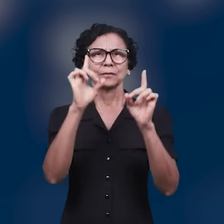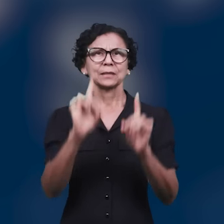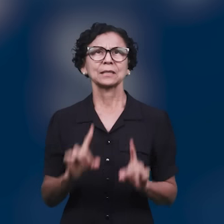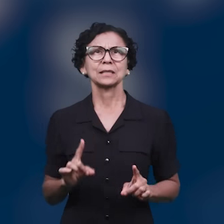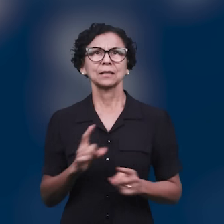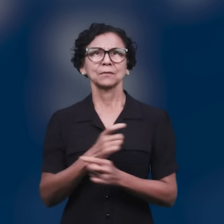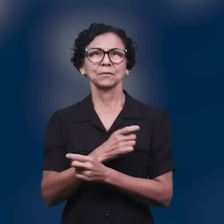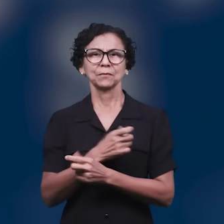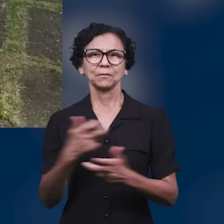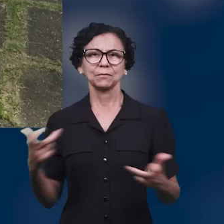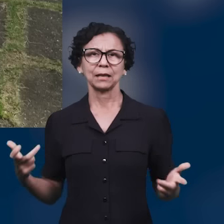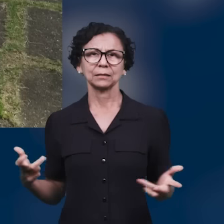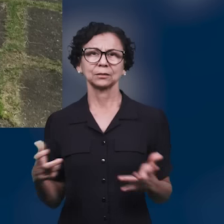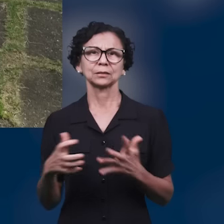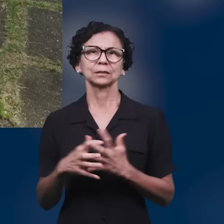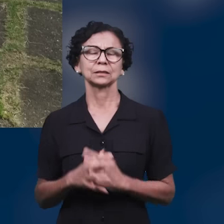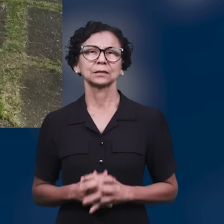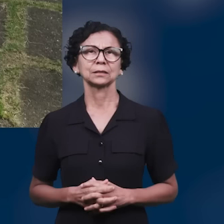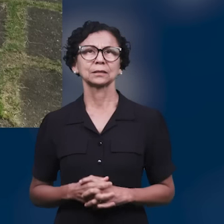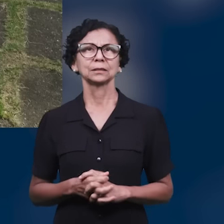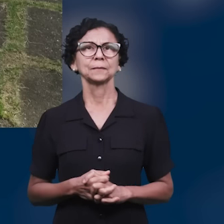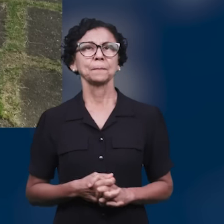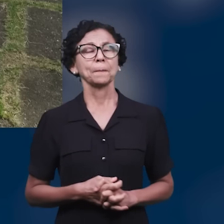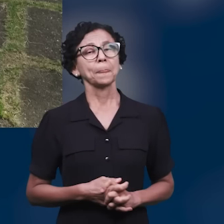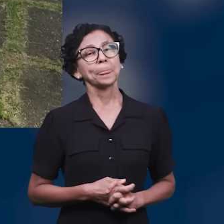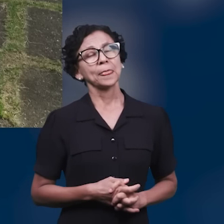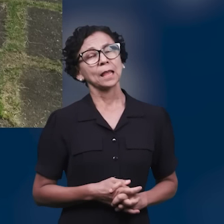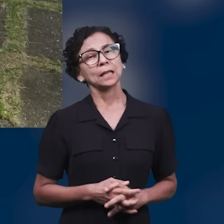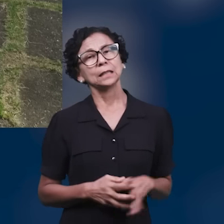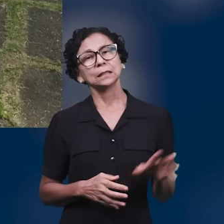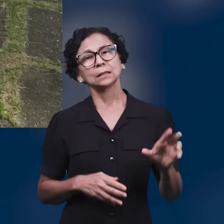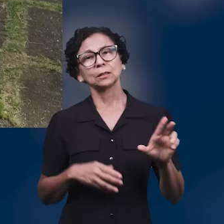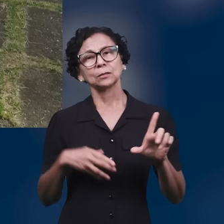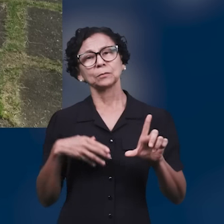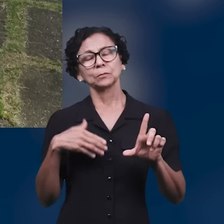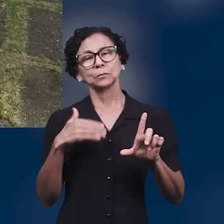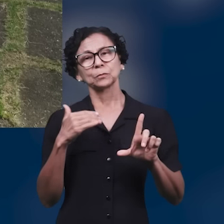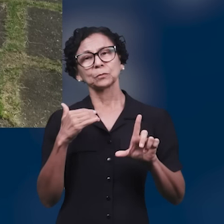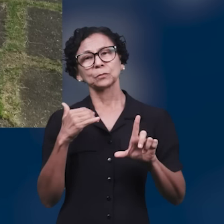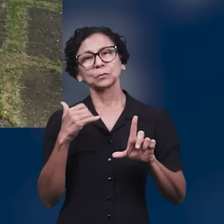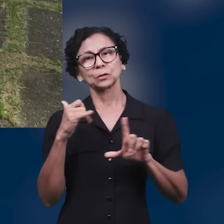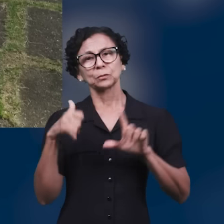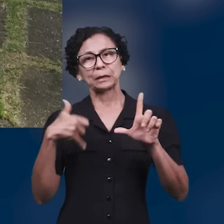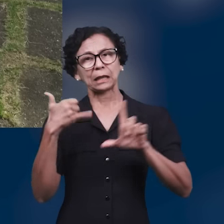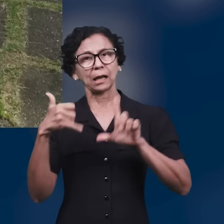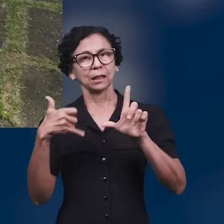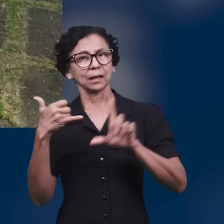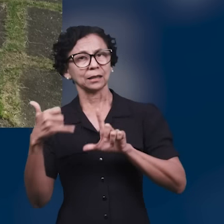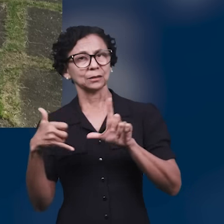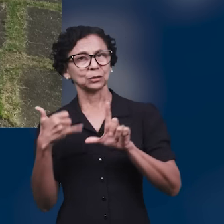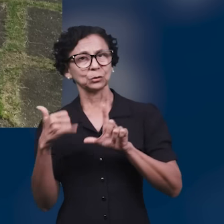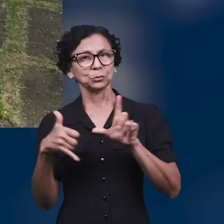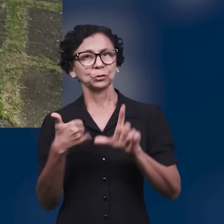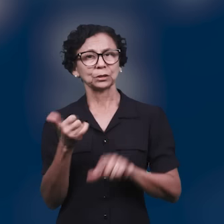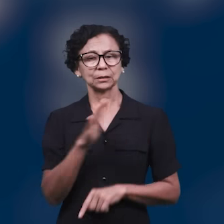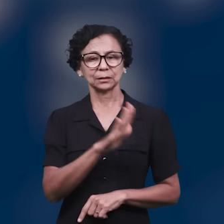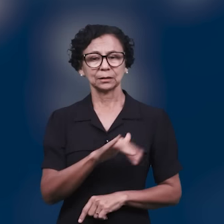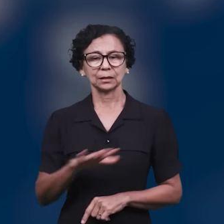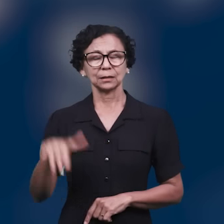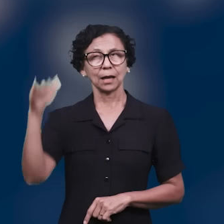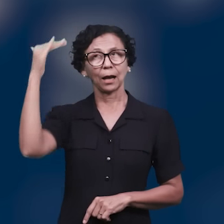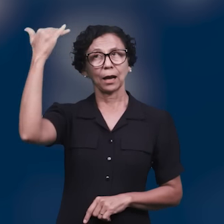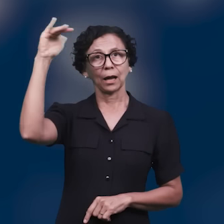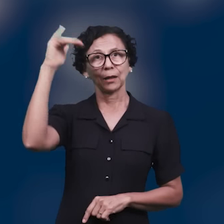outros temas. Por meio das atividades lúdicas e totalmente interativas, crianças e adultos puderam